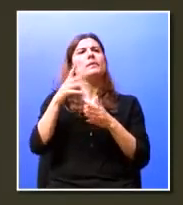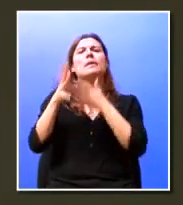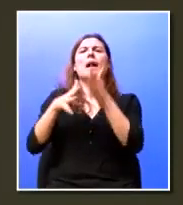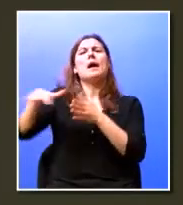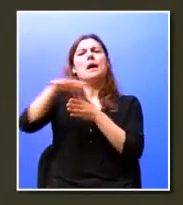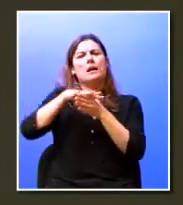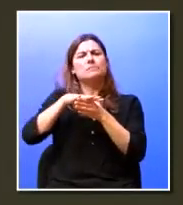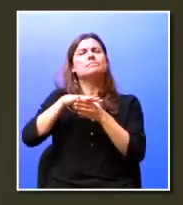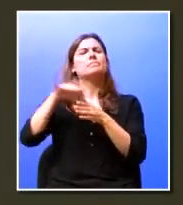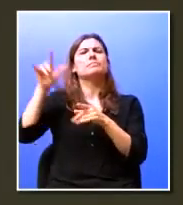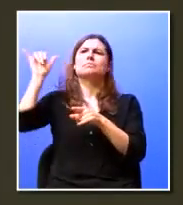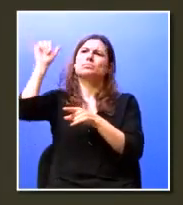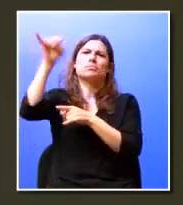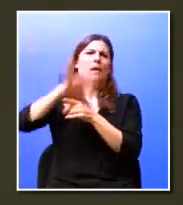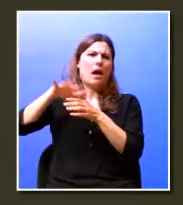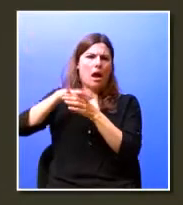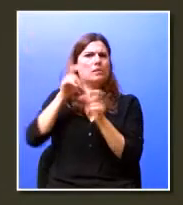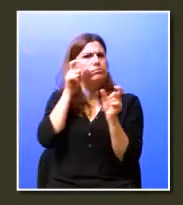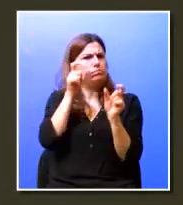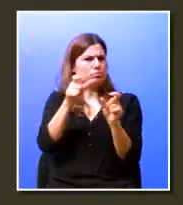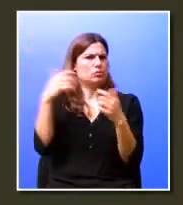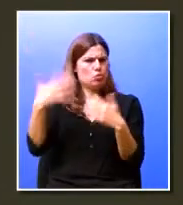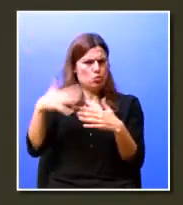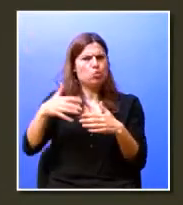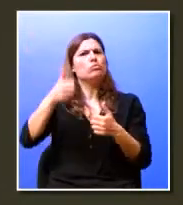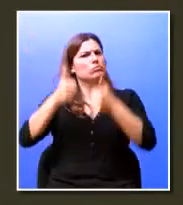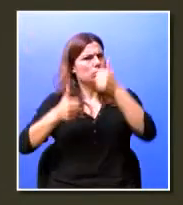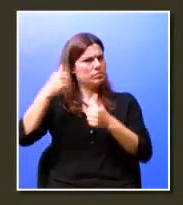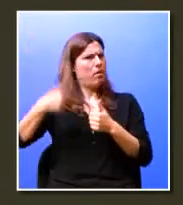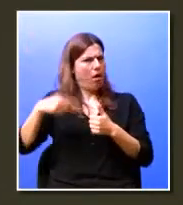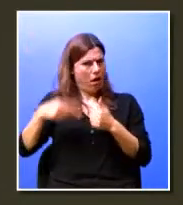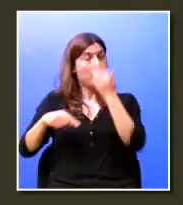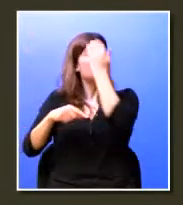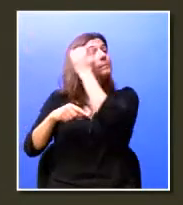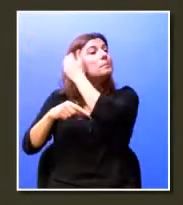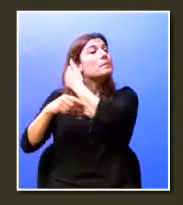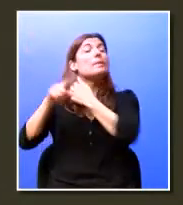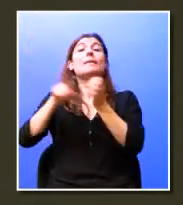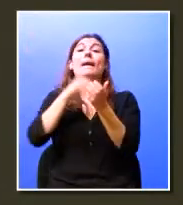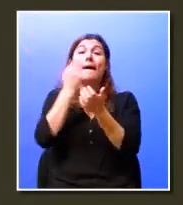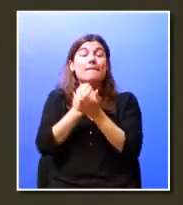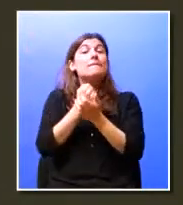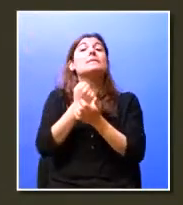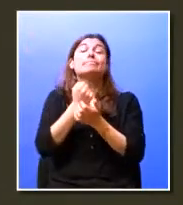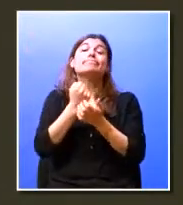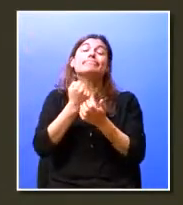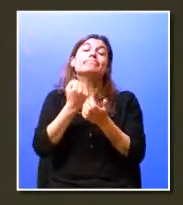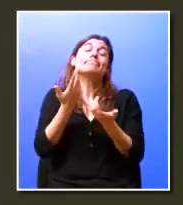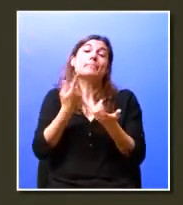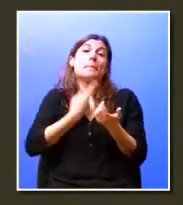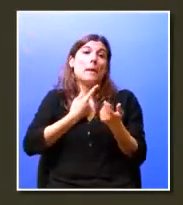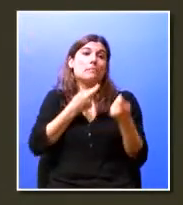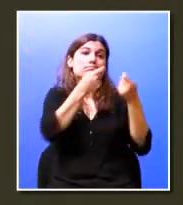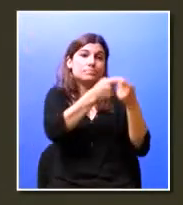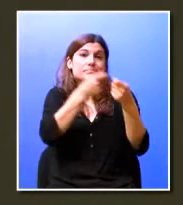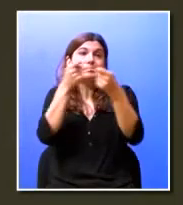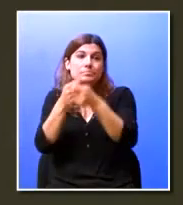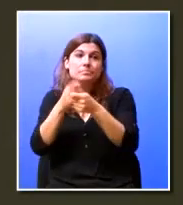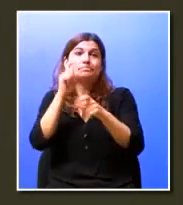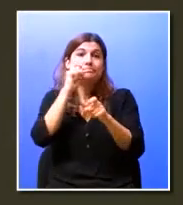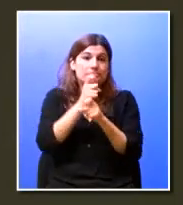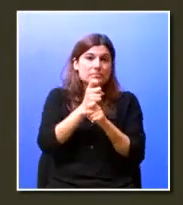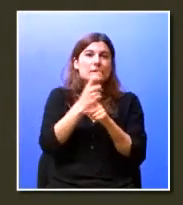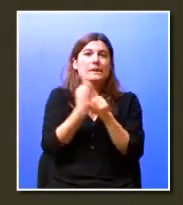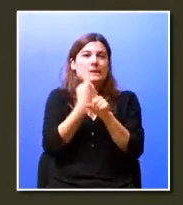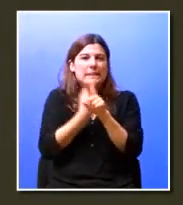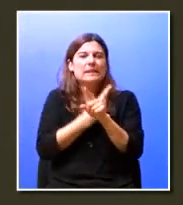indústria altamente regulada e competitiva e precisamos de corresponder a todo o momento às exigências da